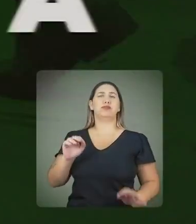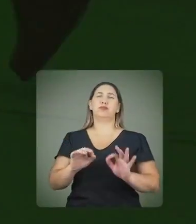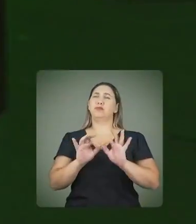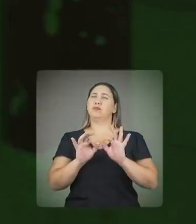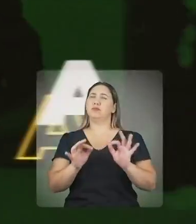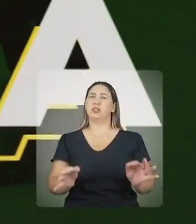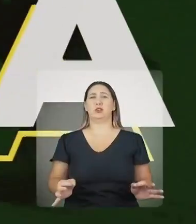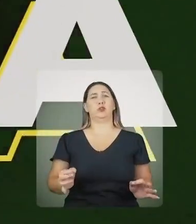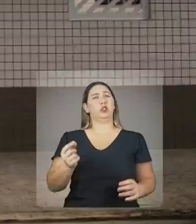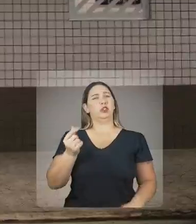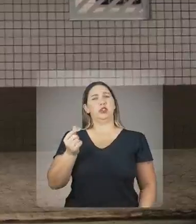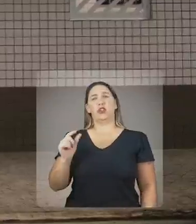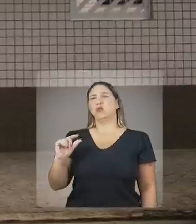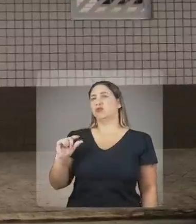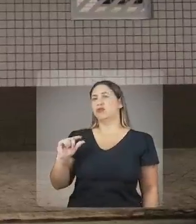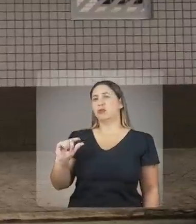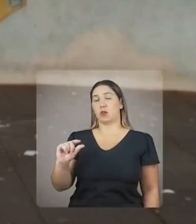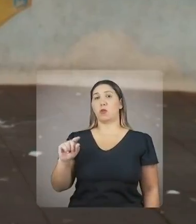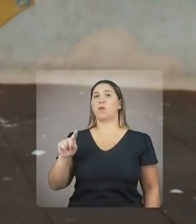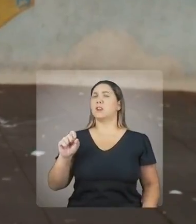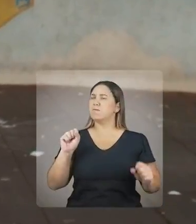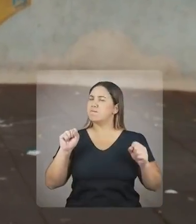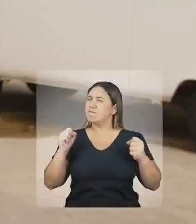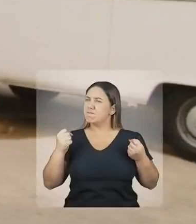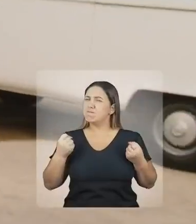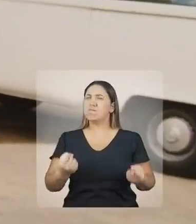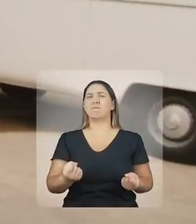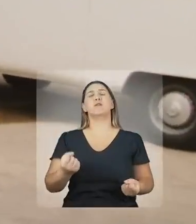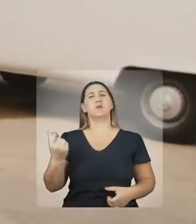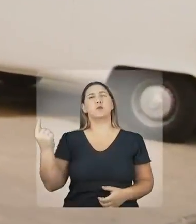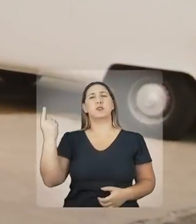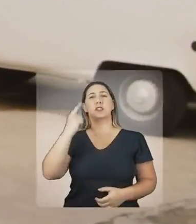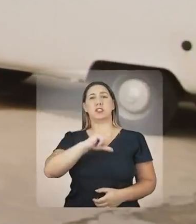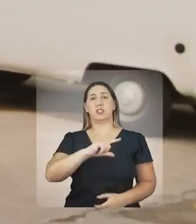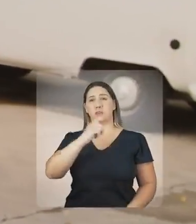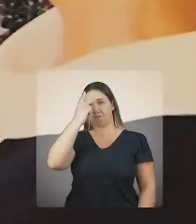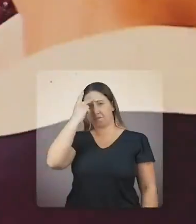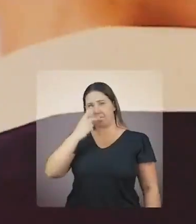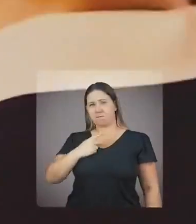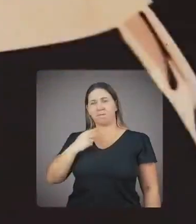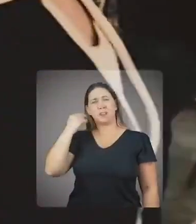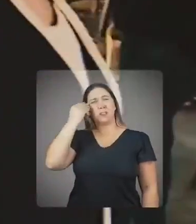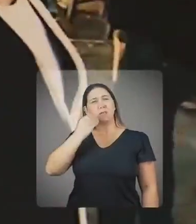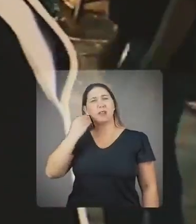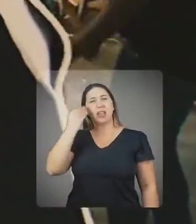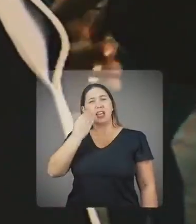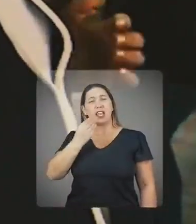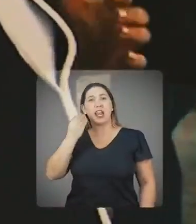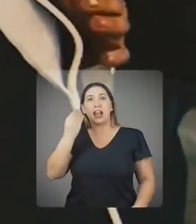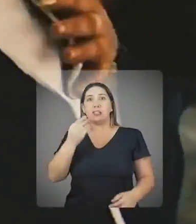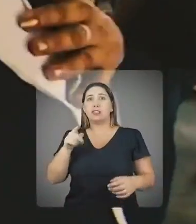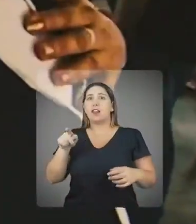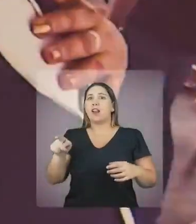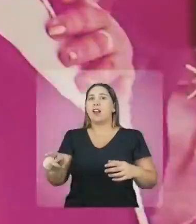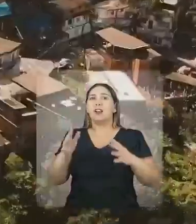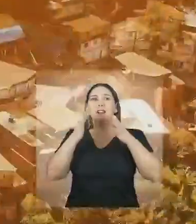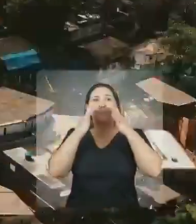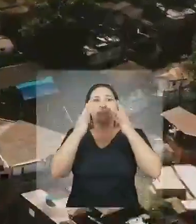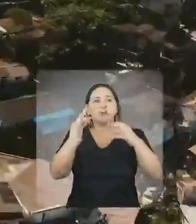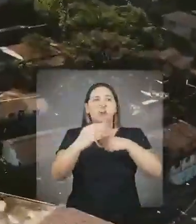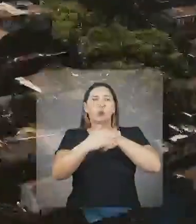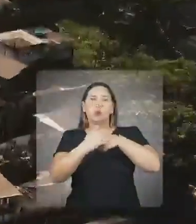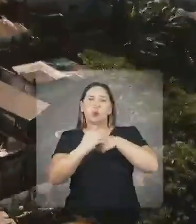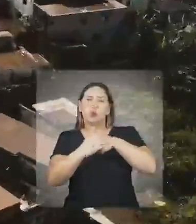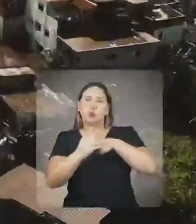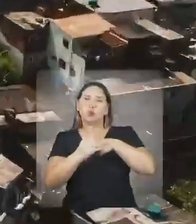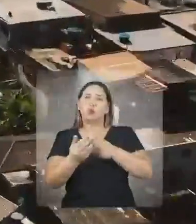Com muita garra, ela superou essa fase. Mas essa experiência pessoal a levou sempre a olhar com muito cuidado e carinho para os